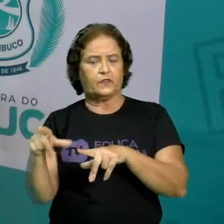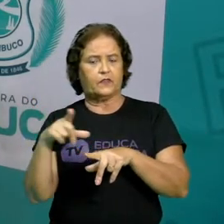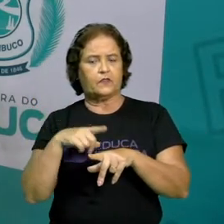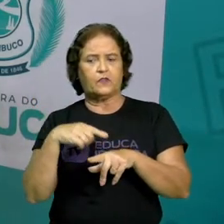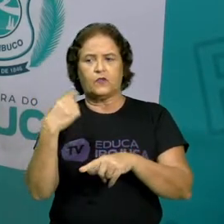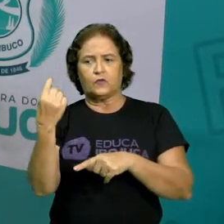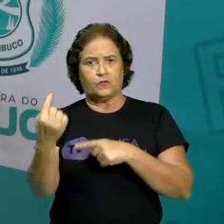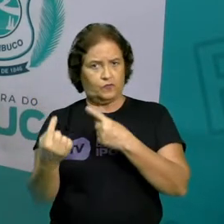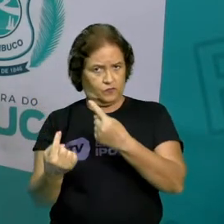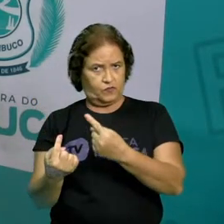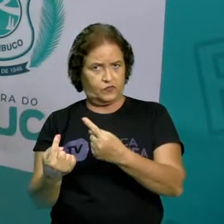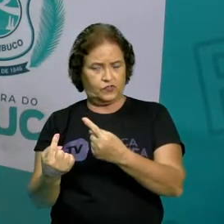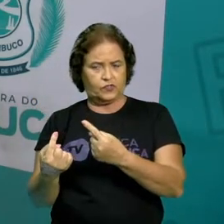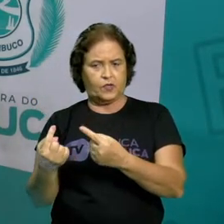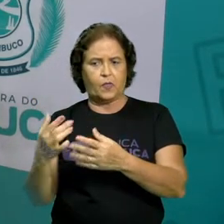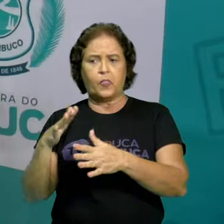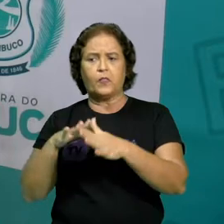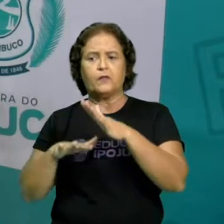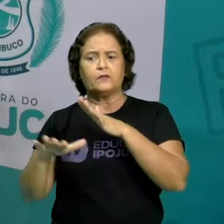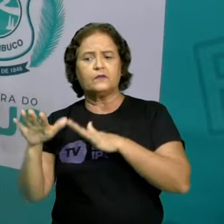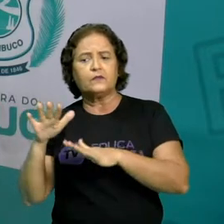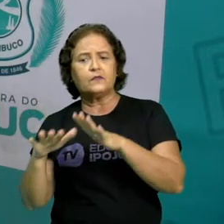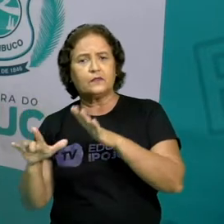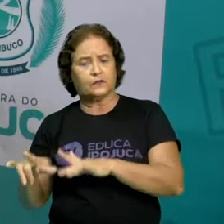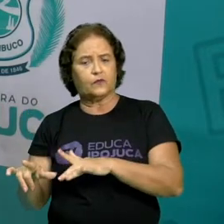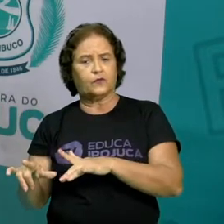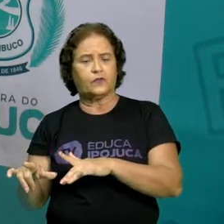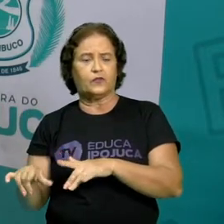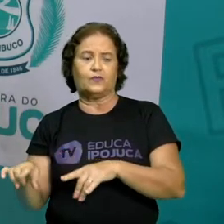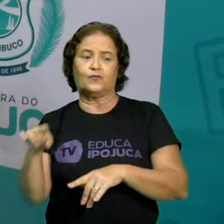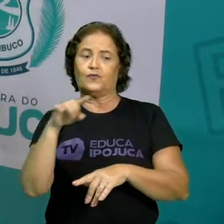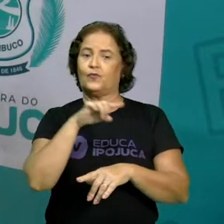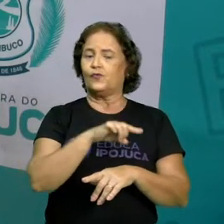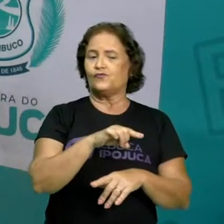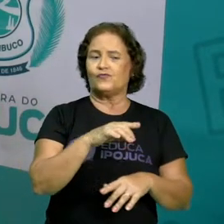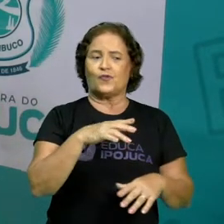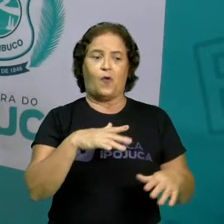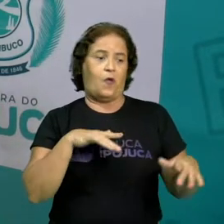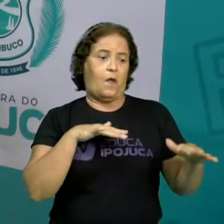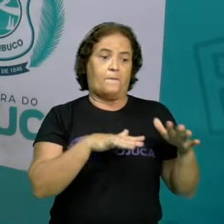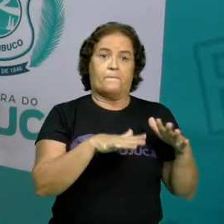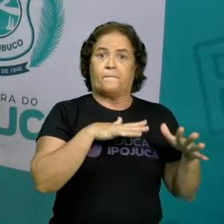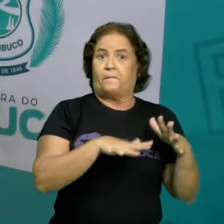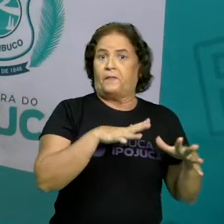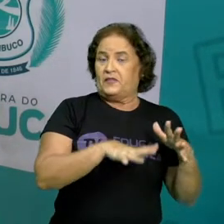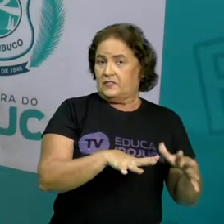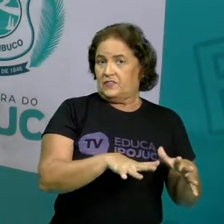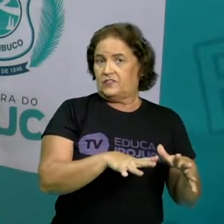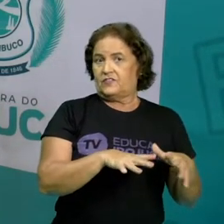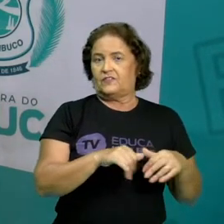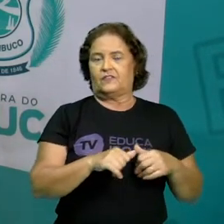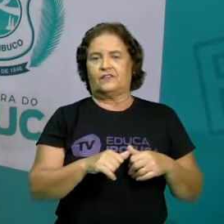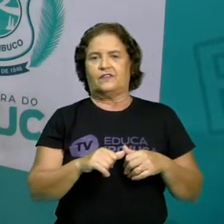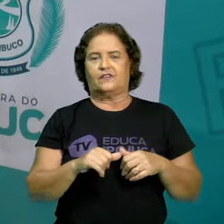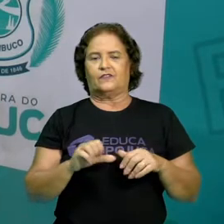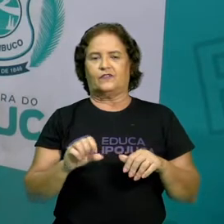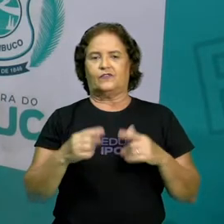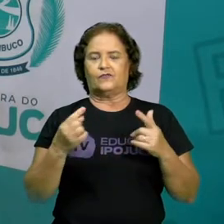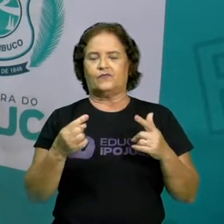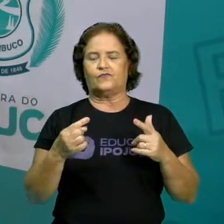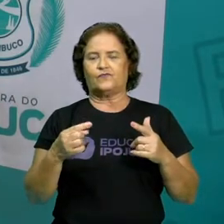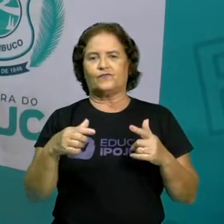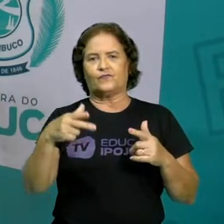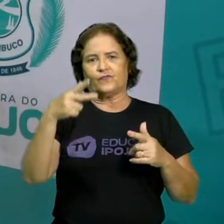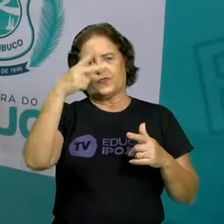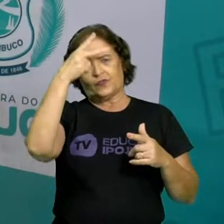são mais tranquilos, outros são mais movimentados, né? E os bairros podem ser